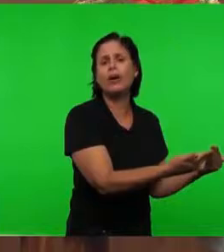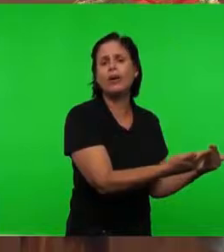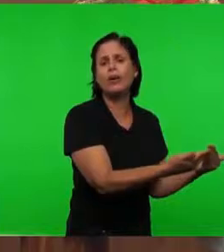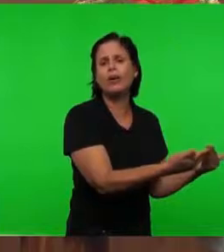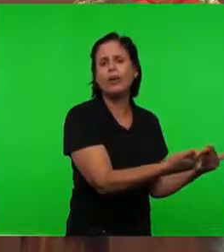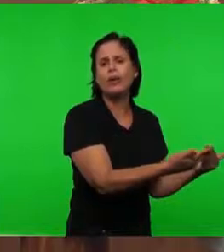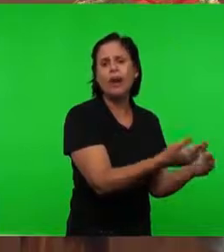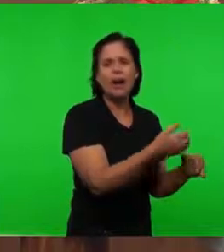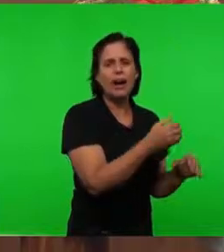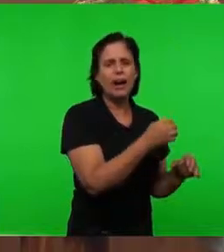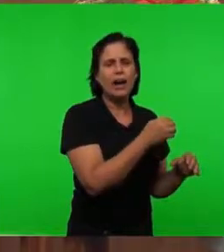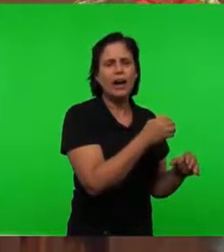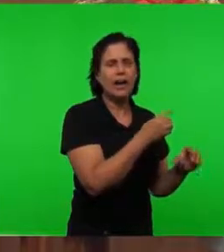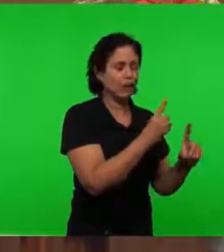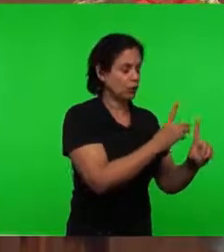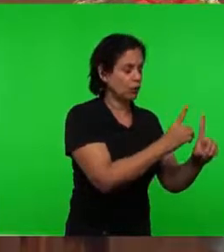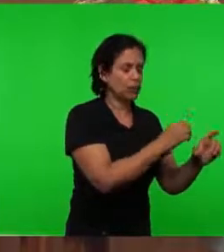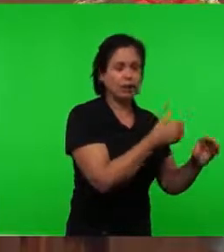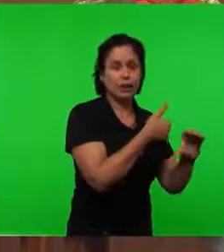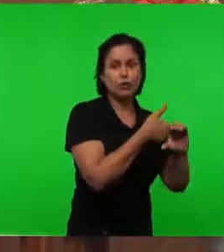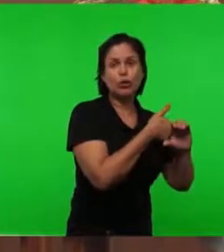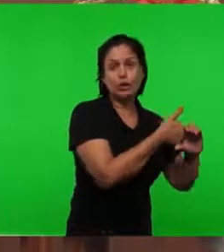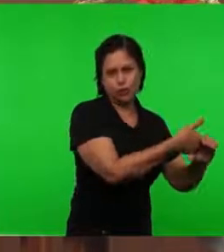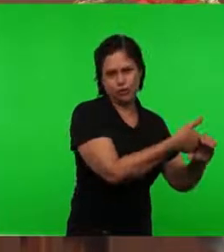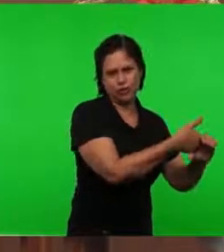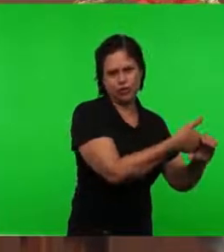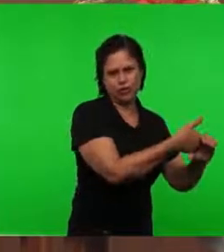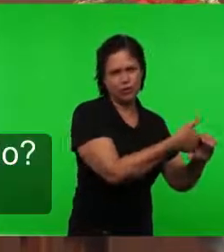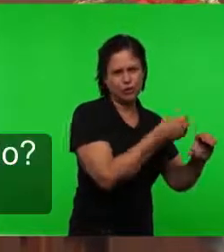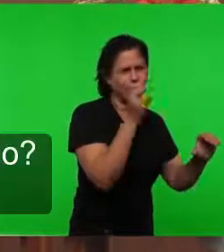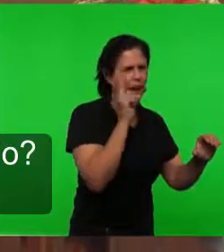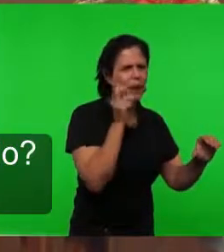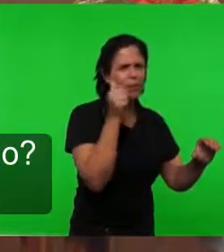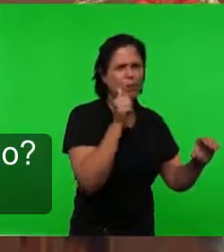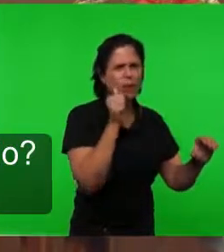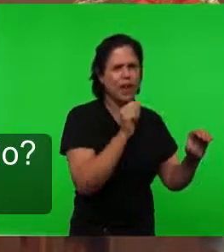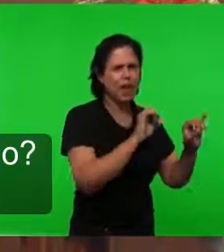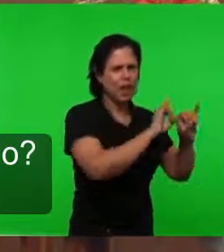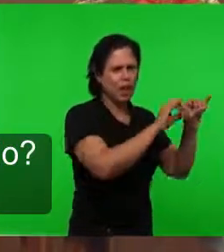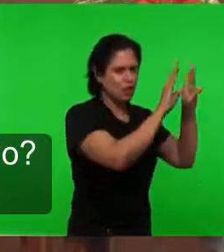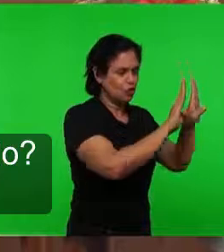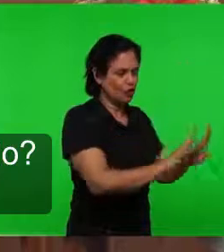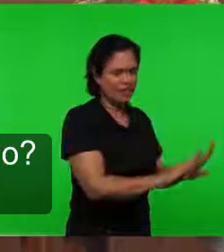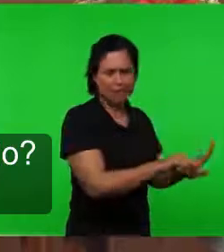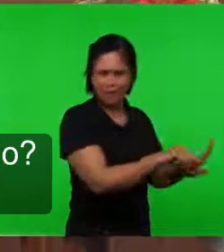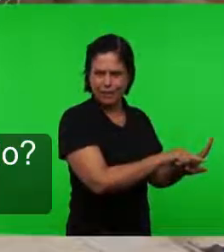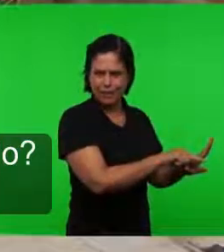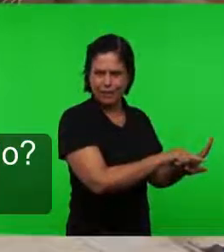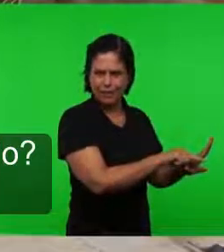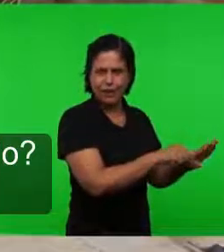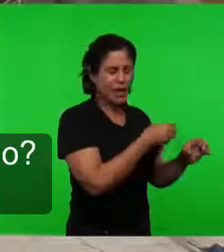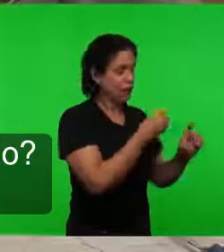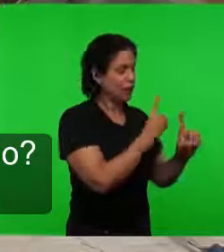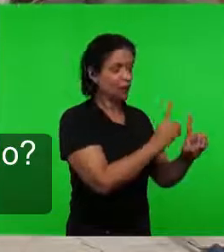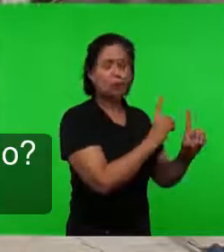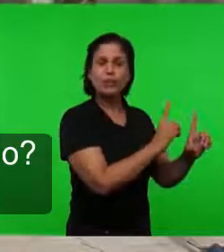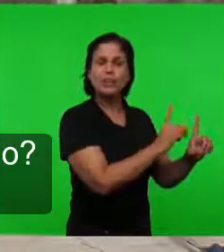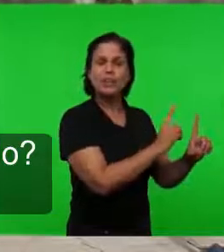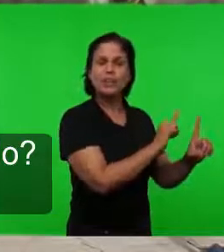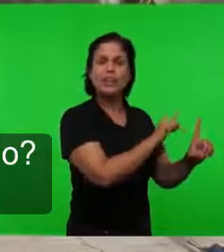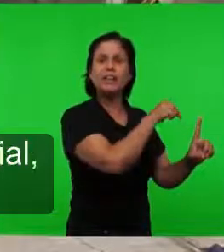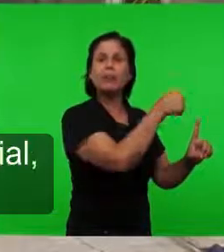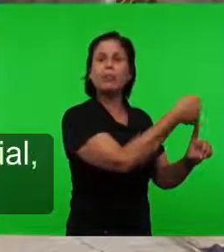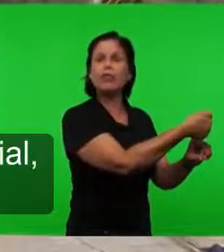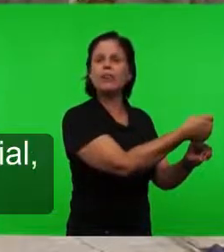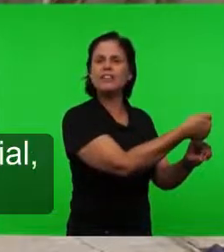cristianismo Que saiu De Jezabel Que partiu De Jezabel Essa doutrina O